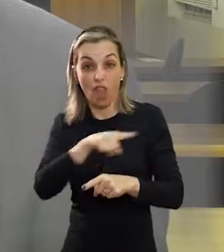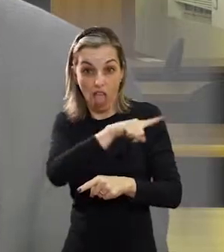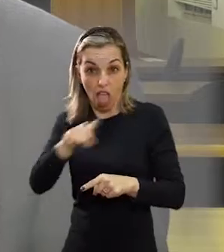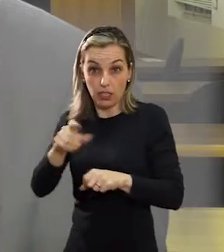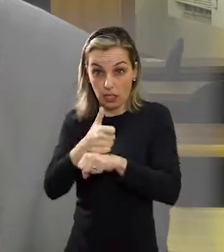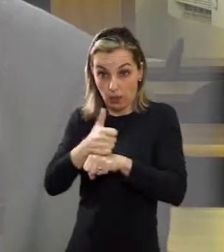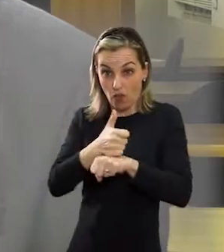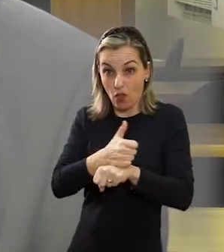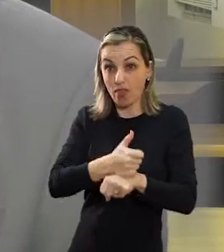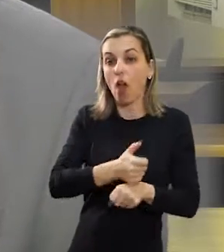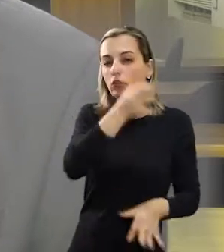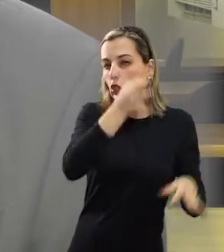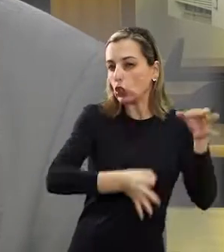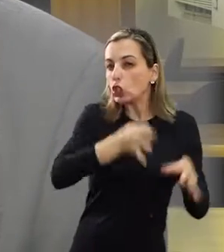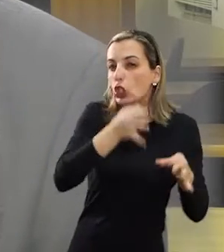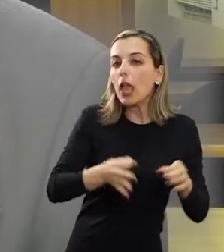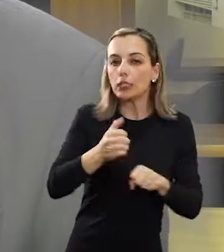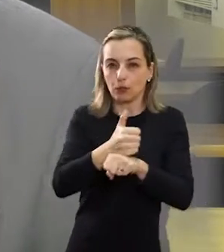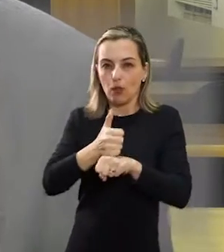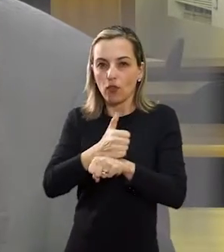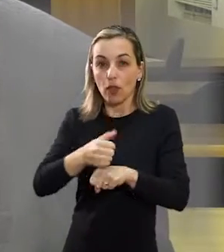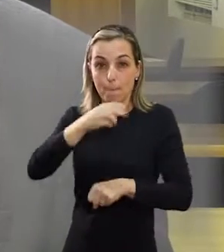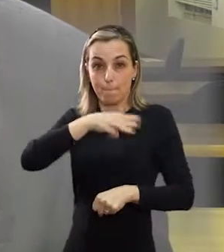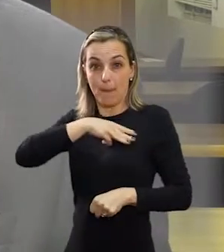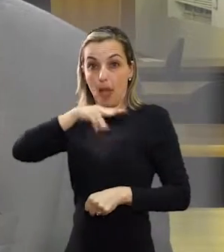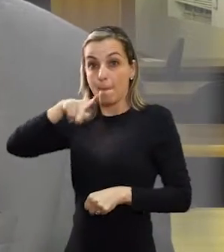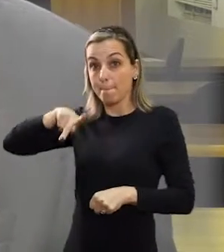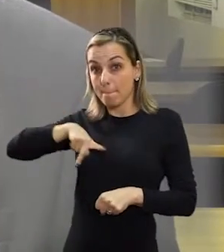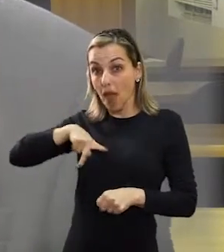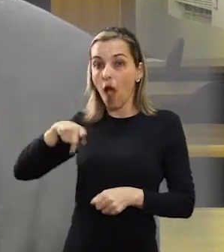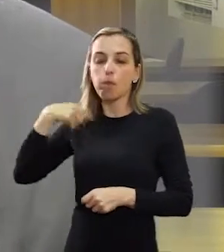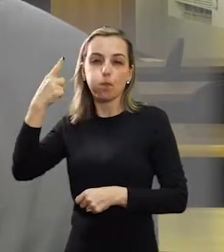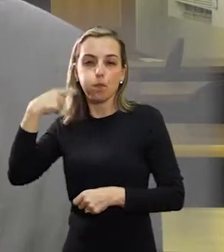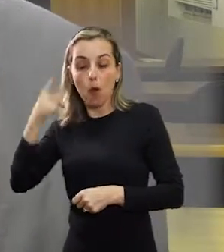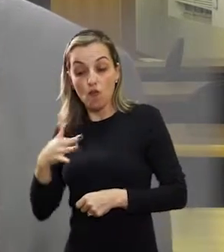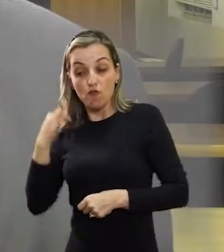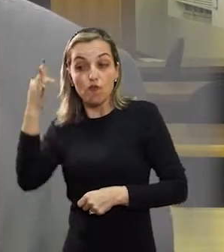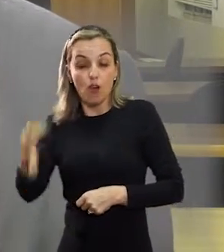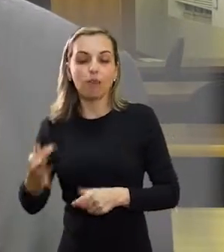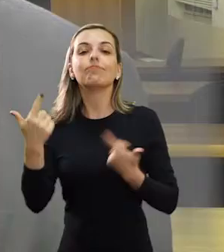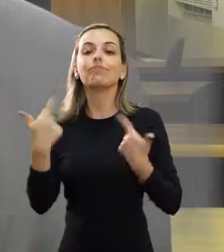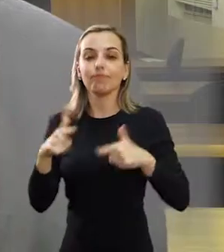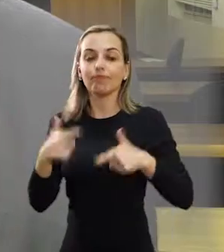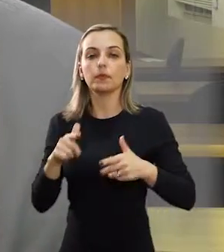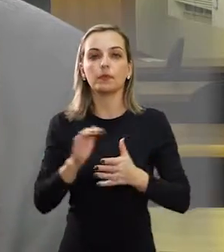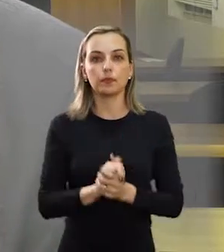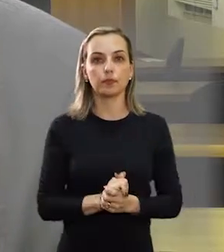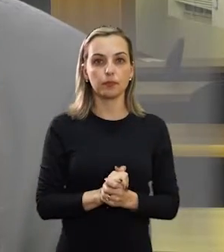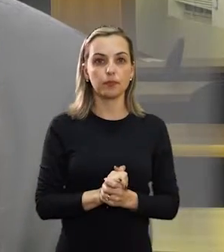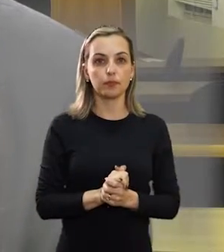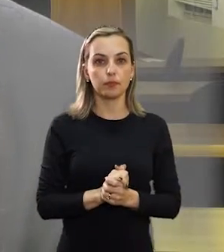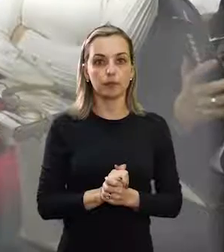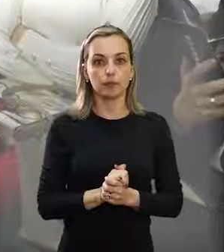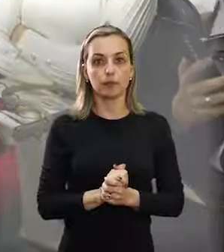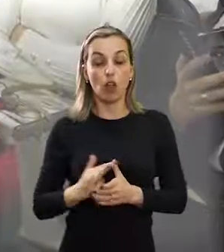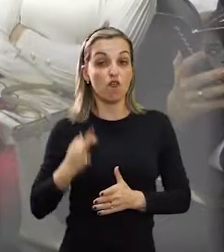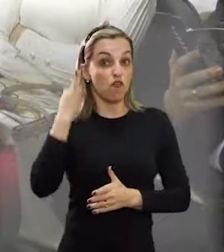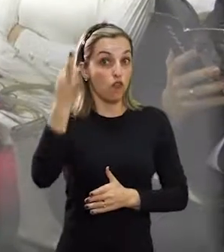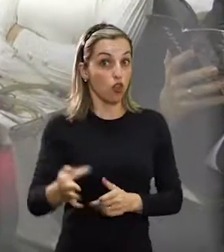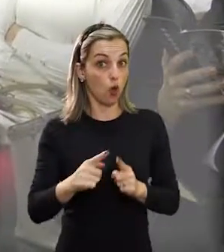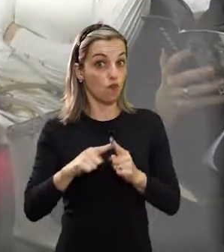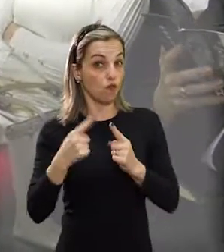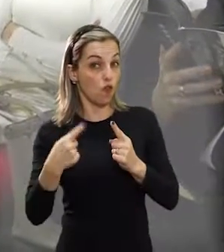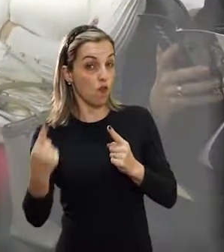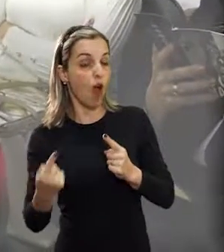lidamos com o direito, como nós formamos o bacharel em direito, que é o futuro profissional, o juiz, ministério público, o advogado. Há